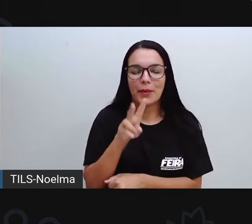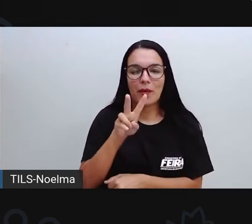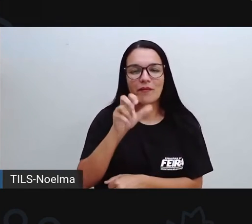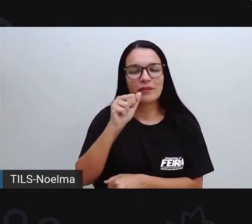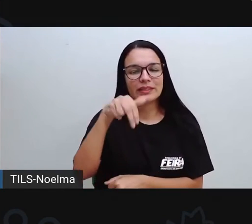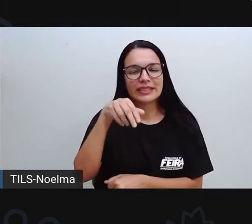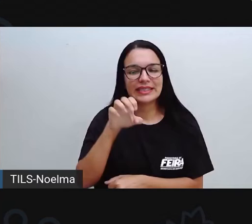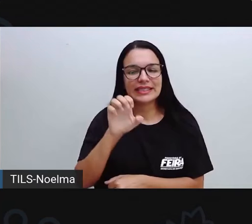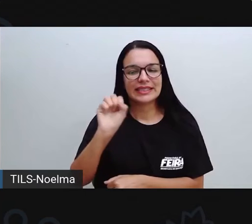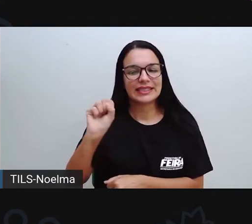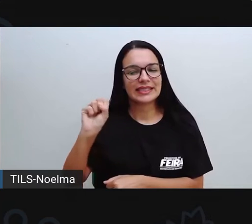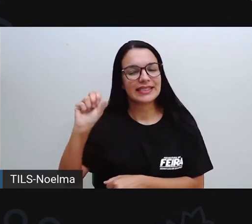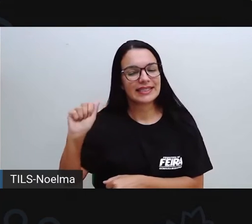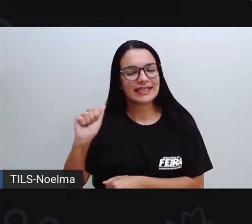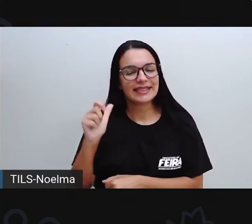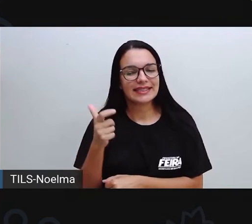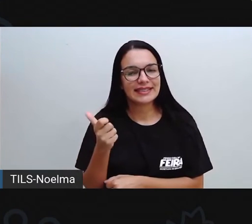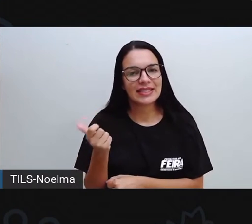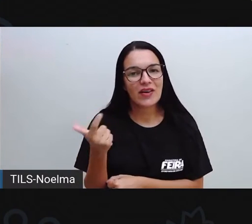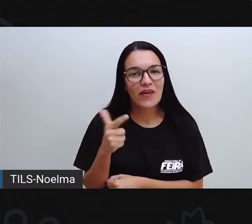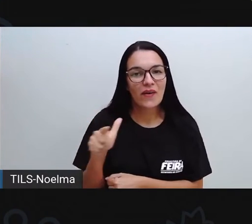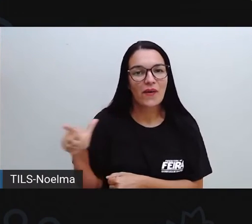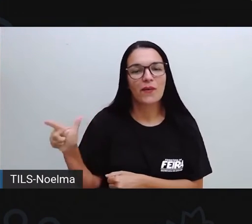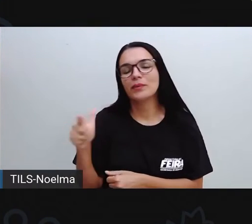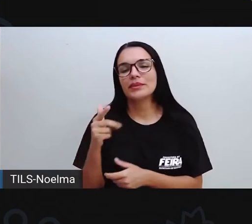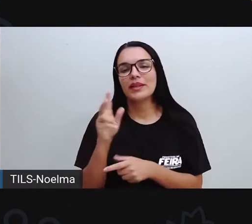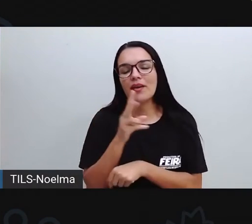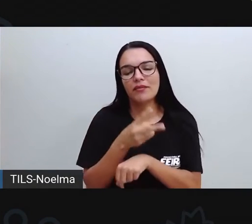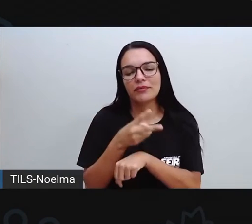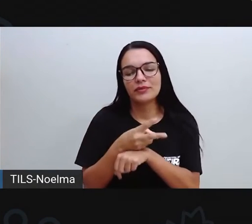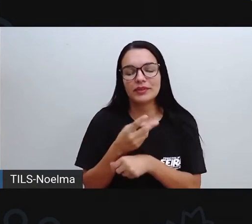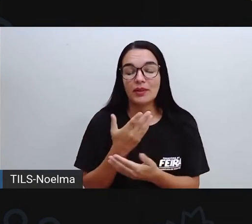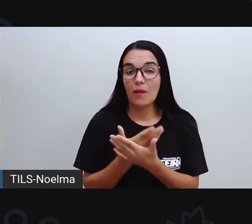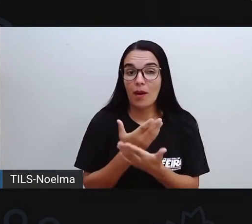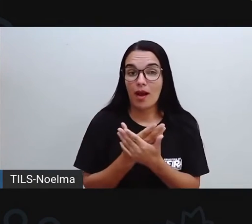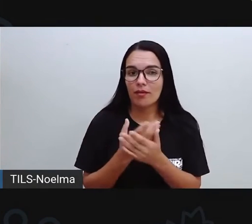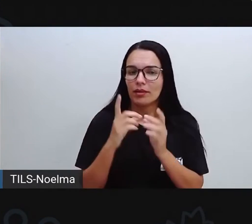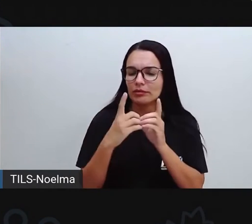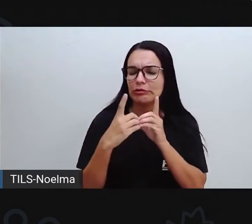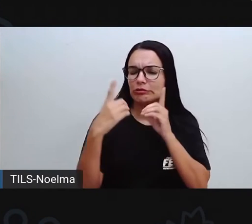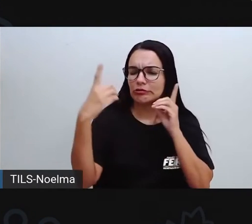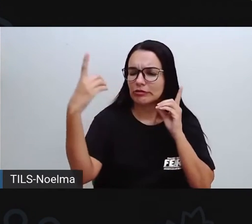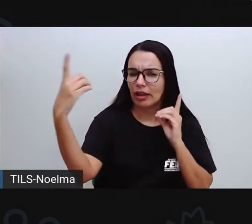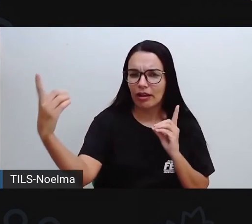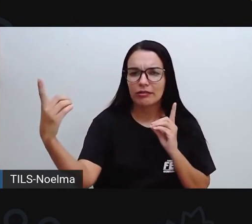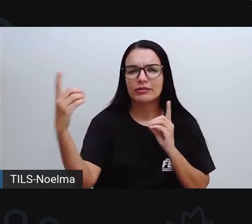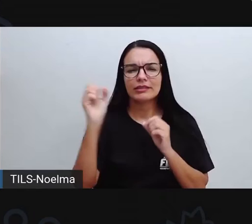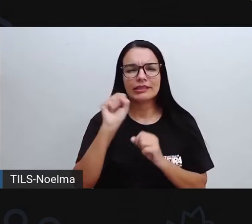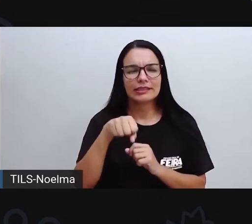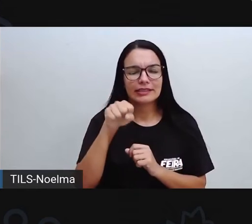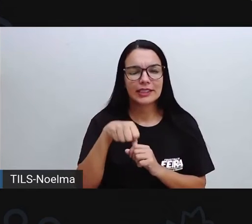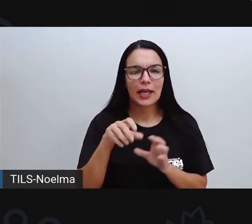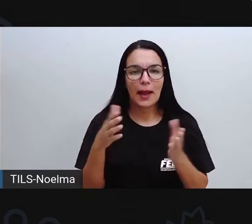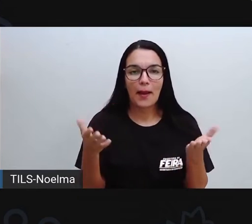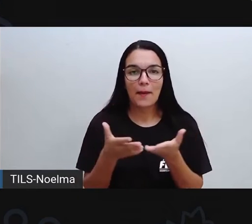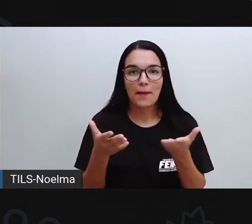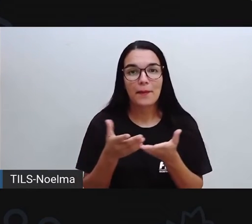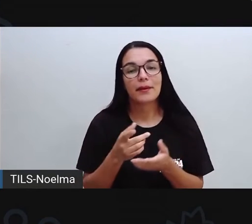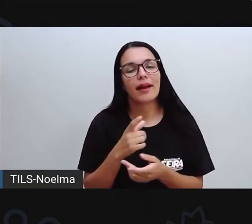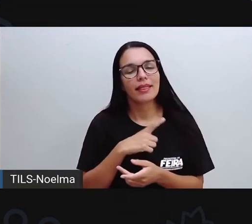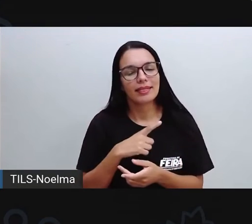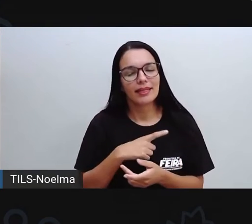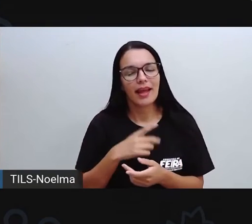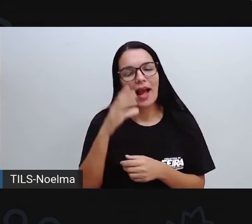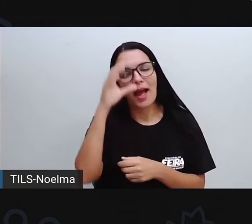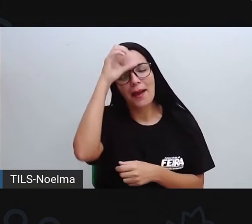mais uma videoaula, para juntos, mesmo que distante, começarmos aí nesse momento de aprendizado